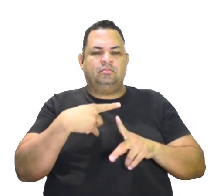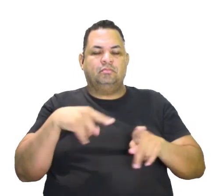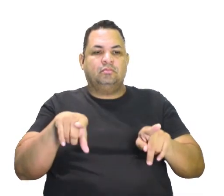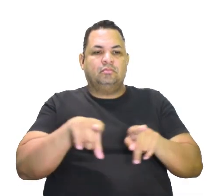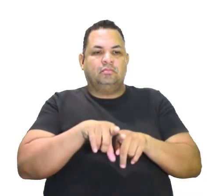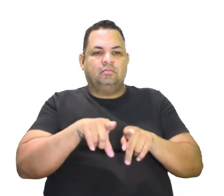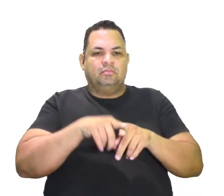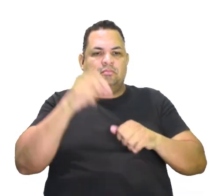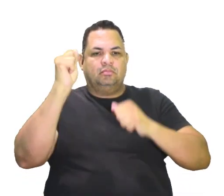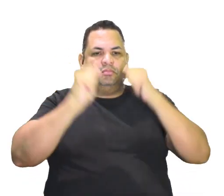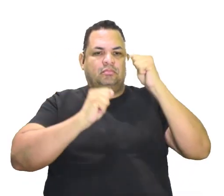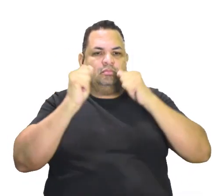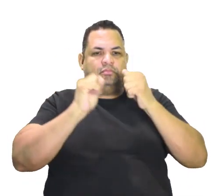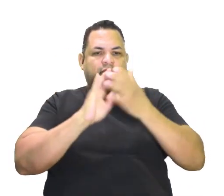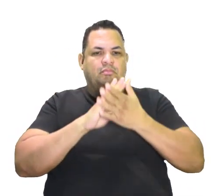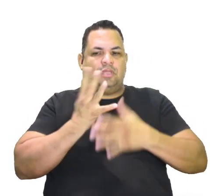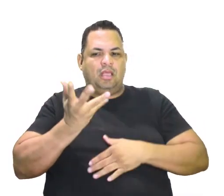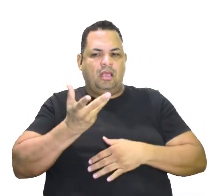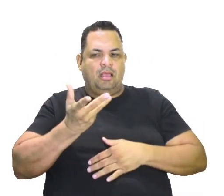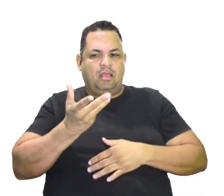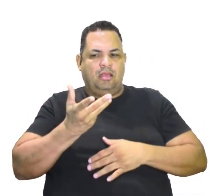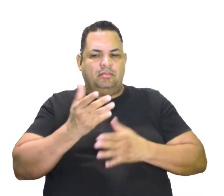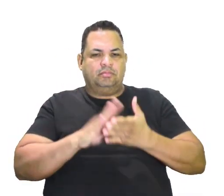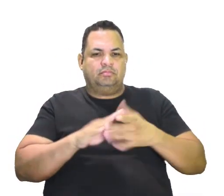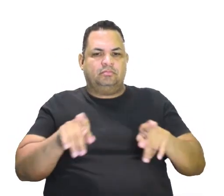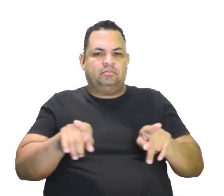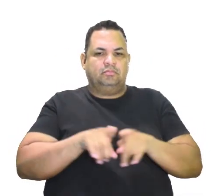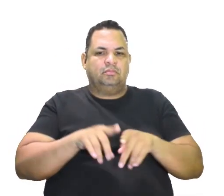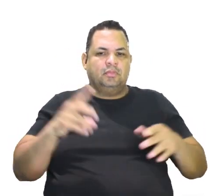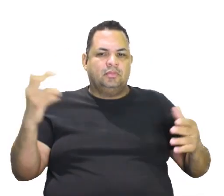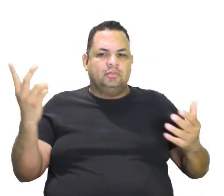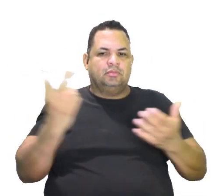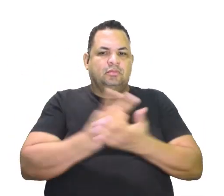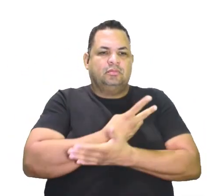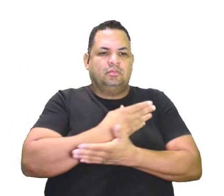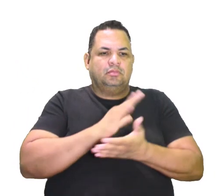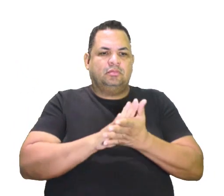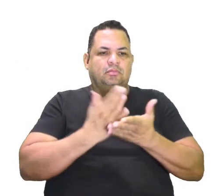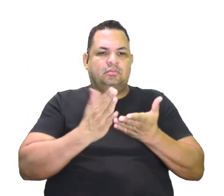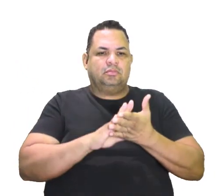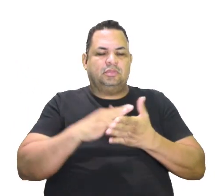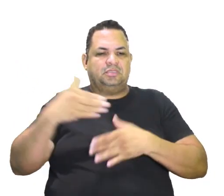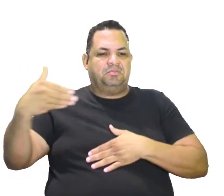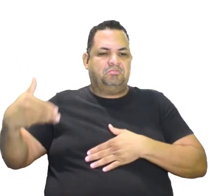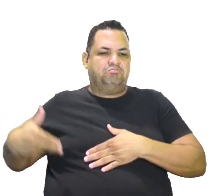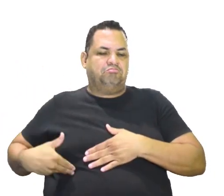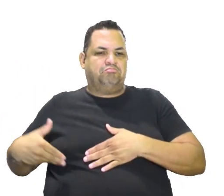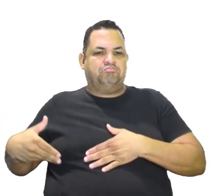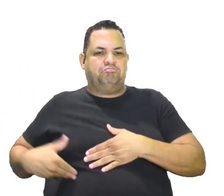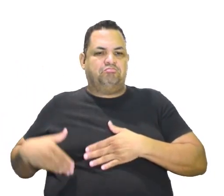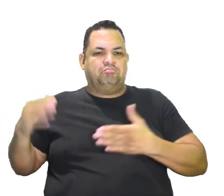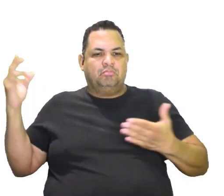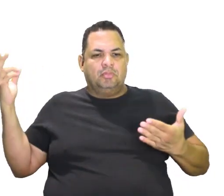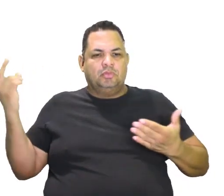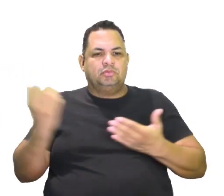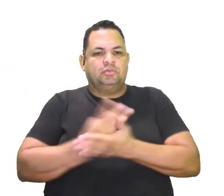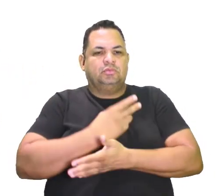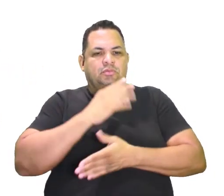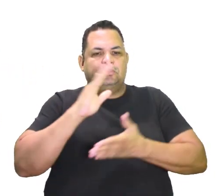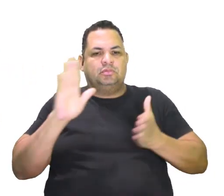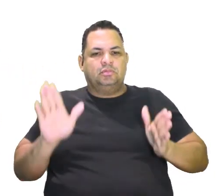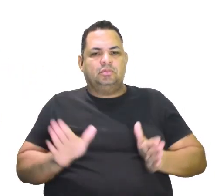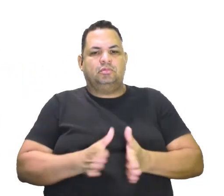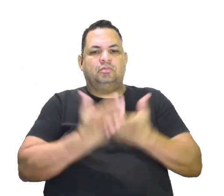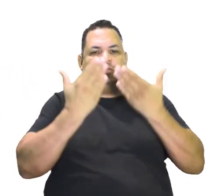industrialização acelerada. Isso aí causou grande privação e miséria aos pobres da